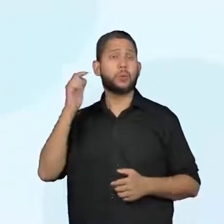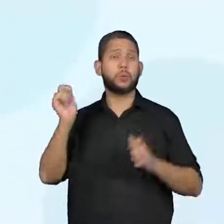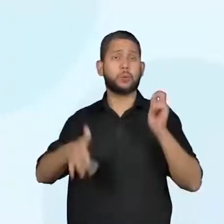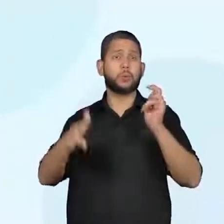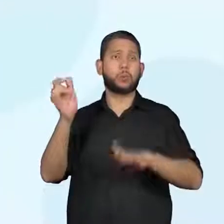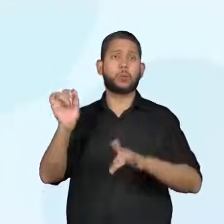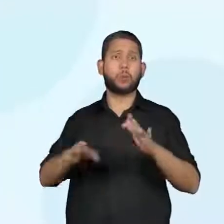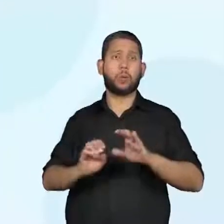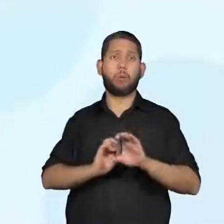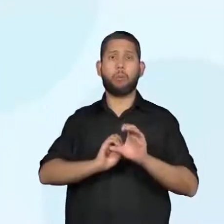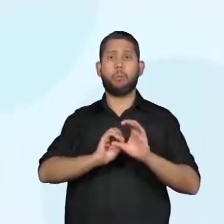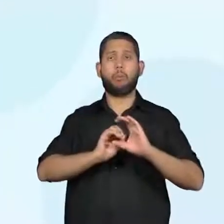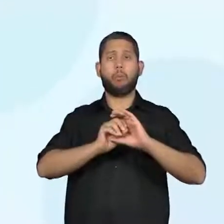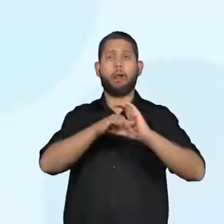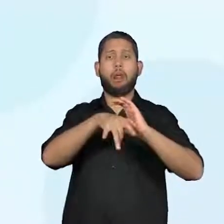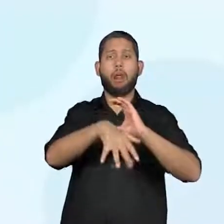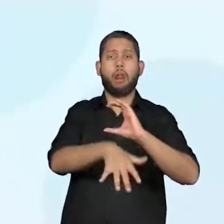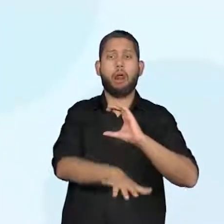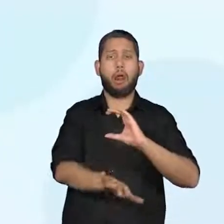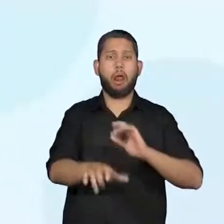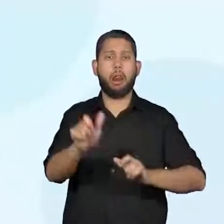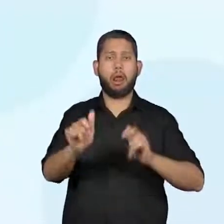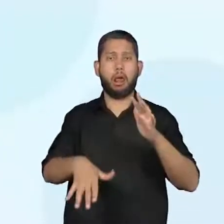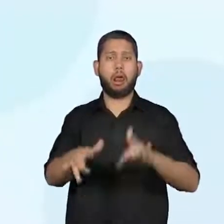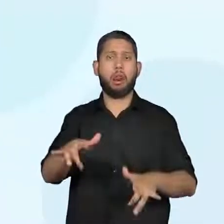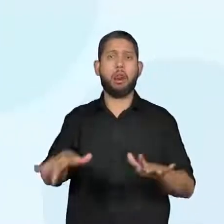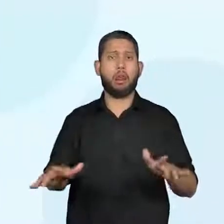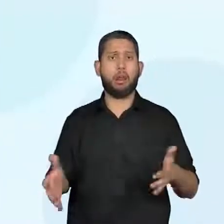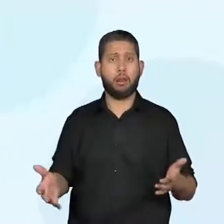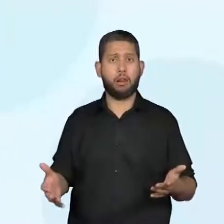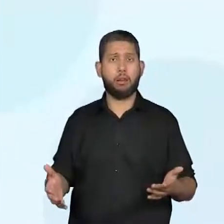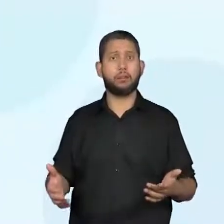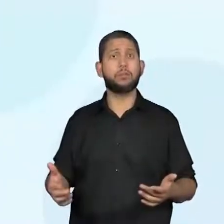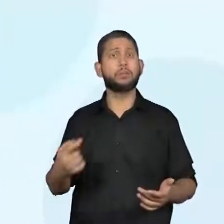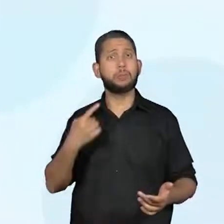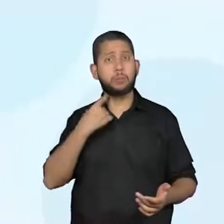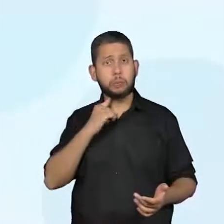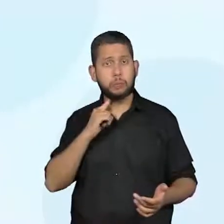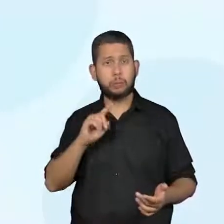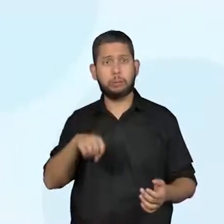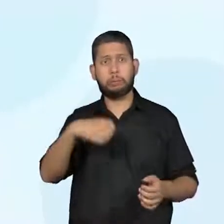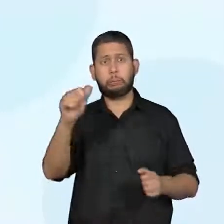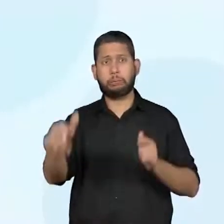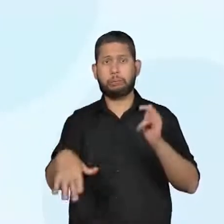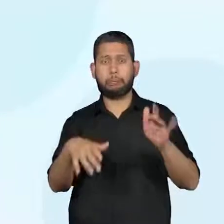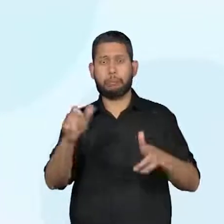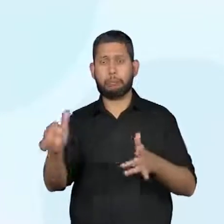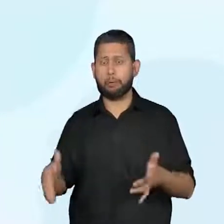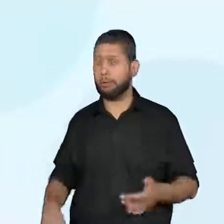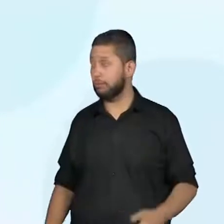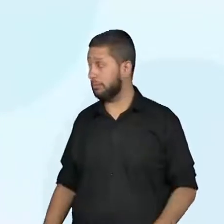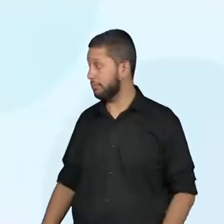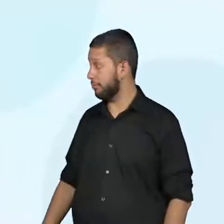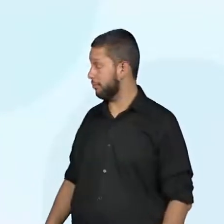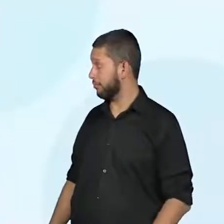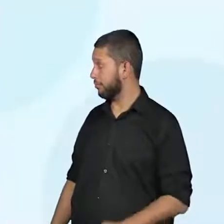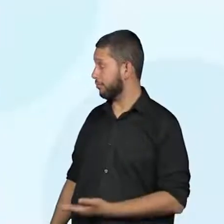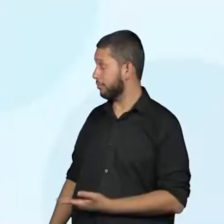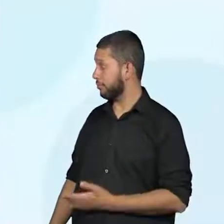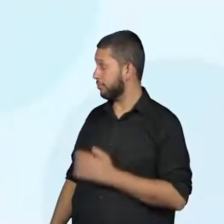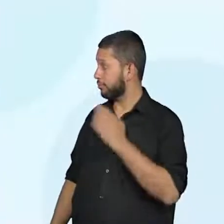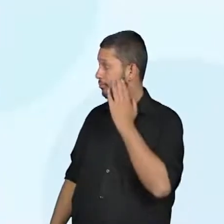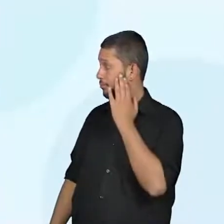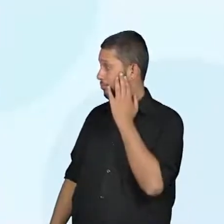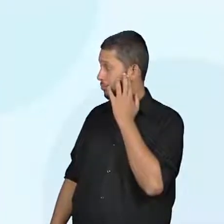imagem assim. Sabe, todos aqueles lixos das fábricas, os poluentes caindo aí nos rios, aqueles vários